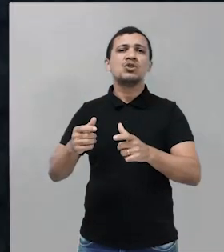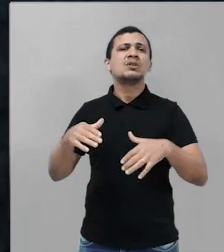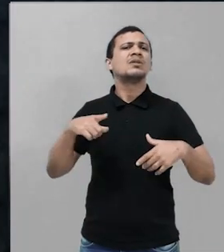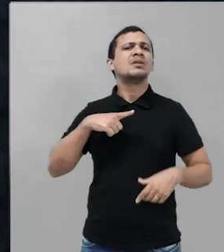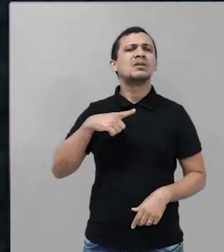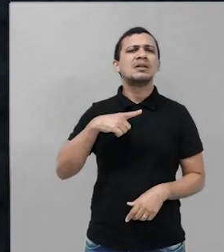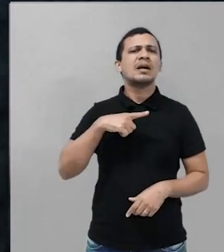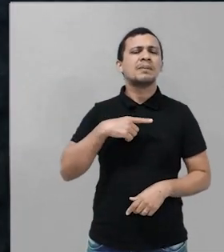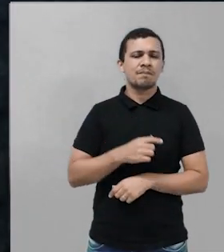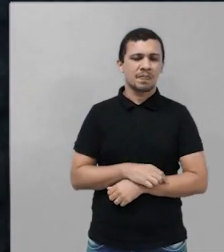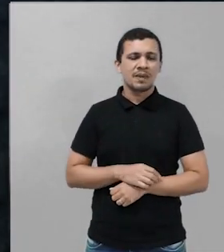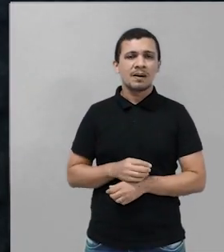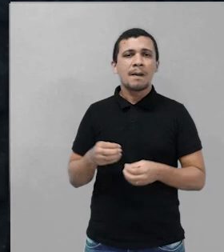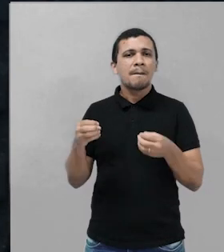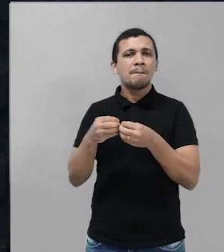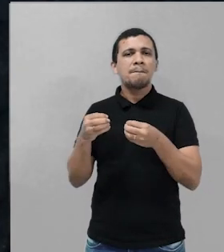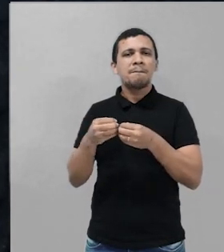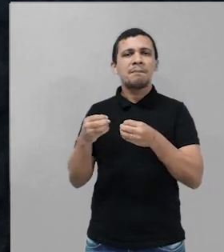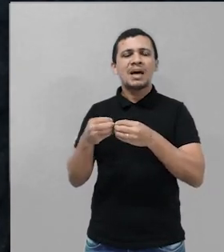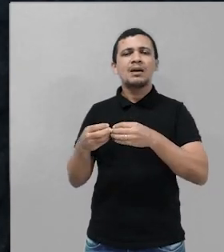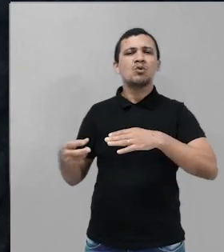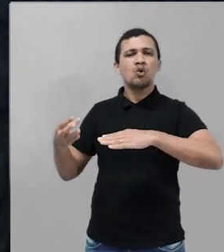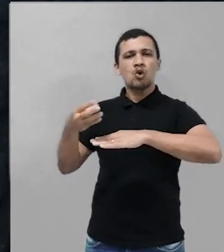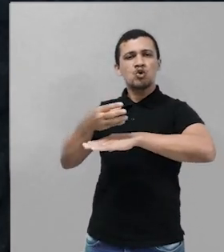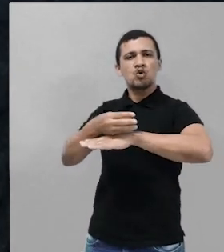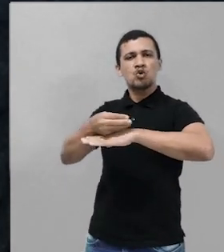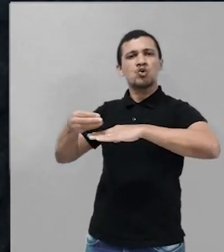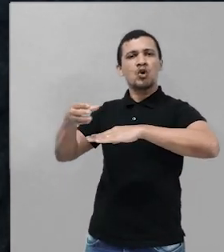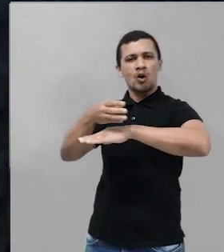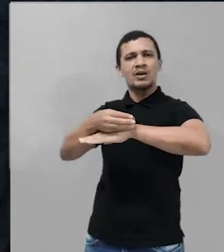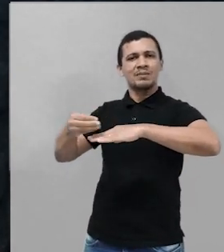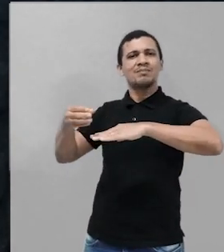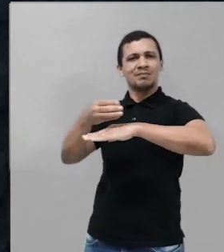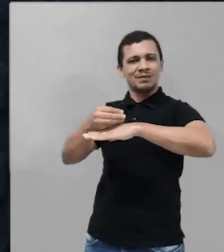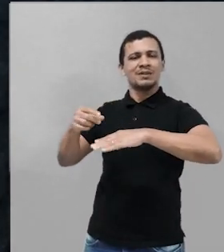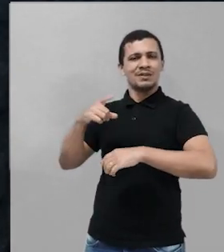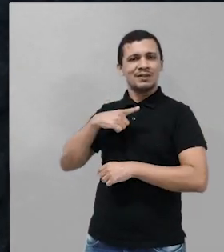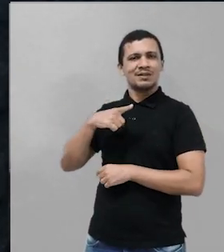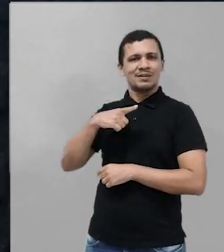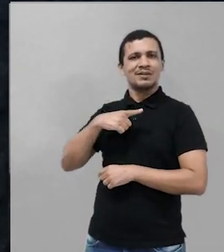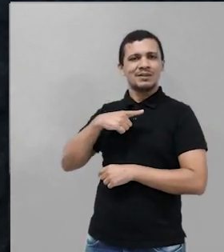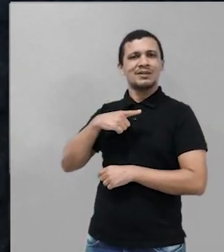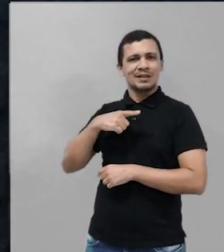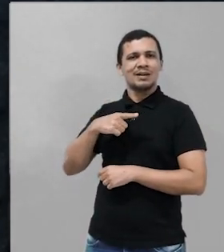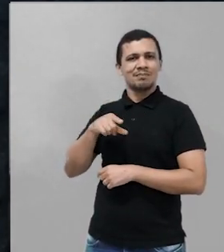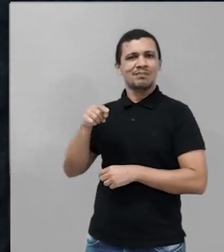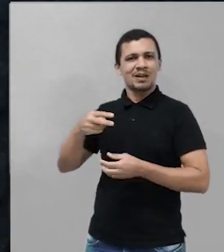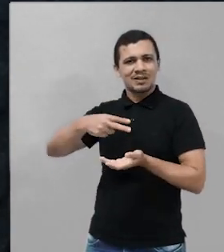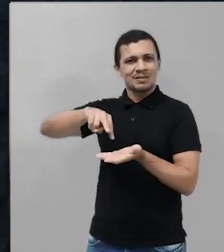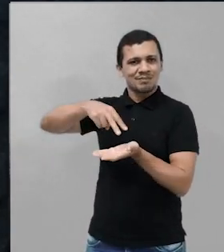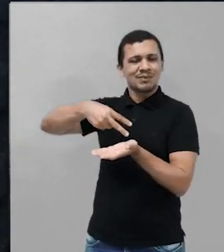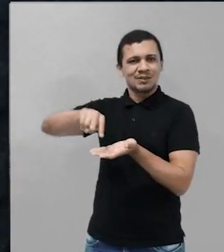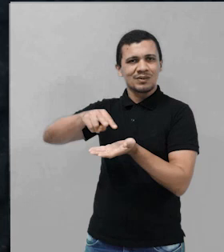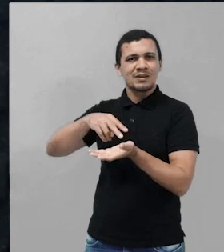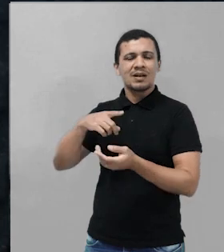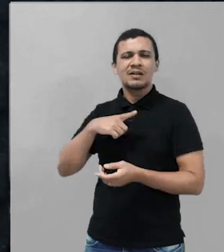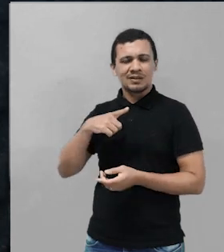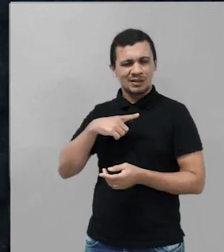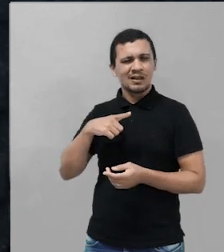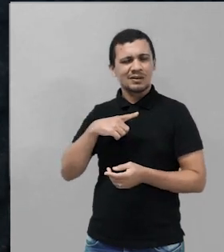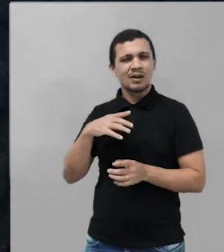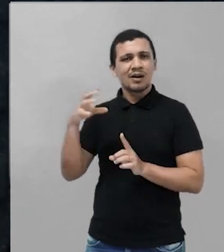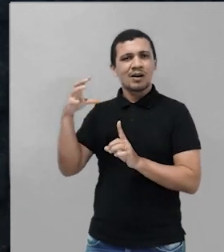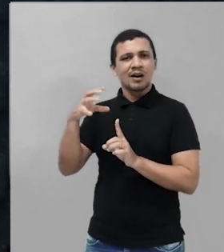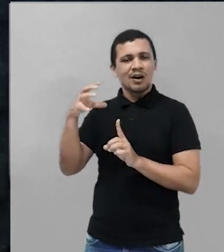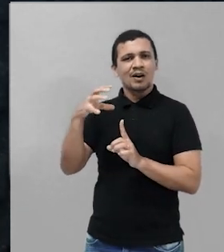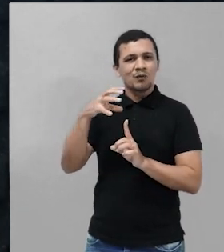do Delta das Américas. Tutóia, Araiose, religiões afins. Que já ganha uma influência paraense muito grande,